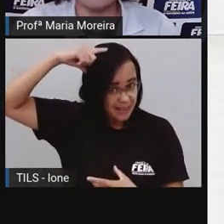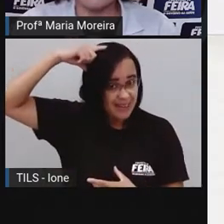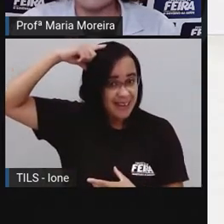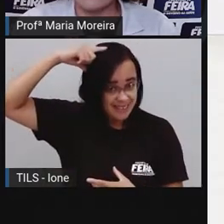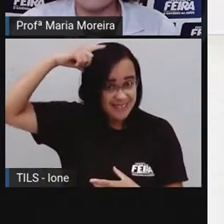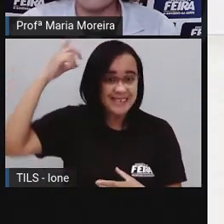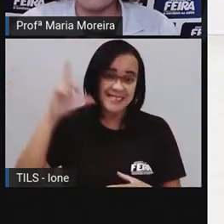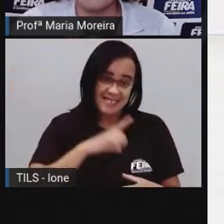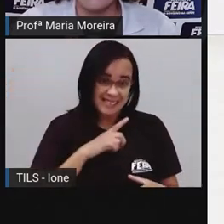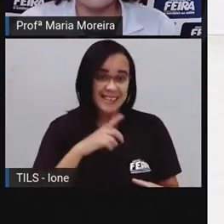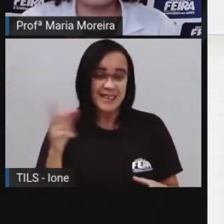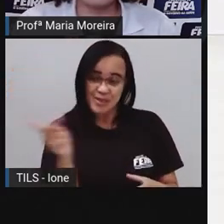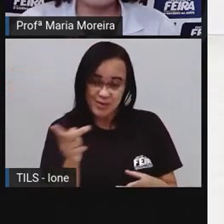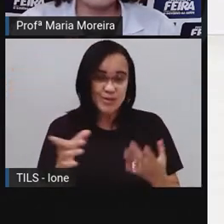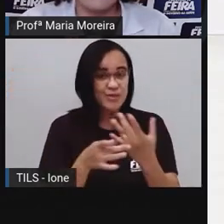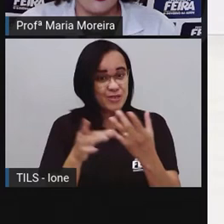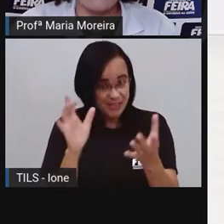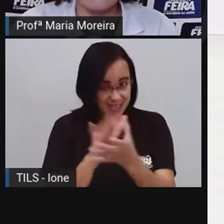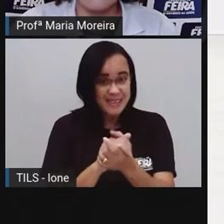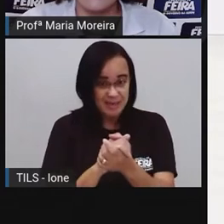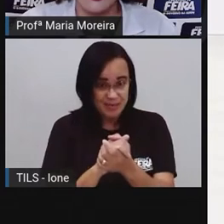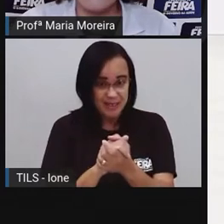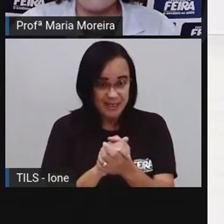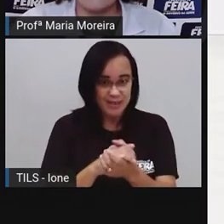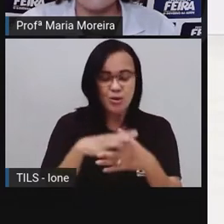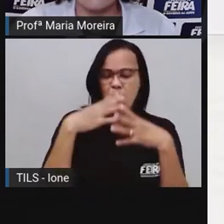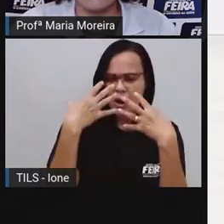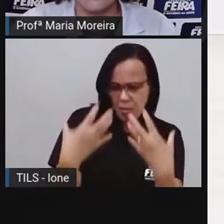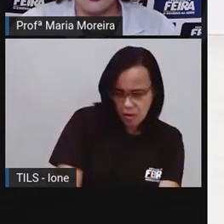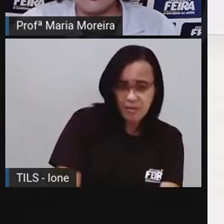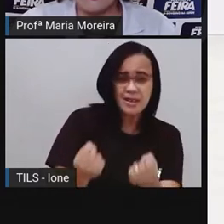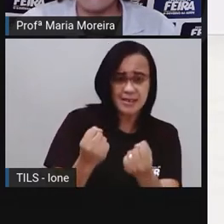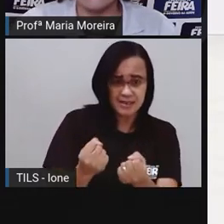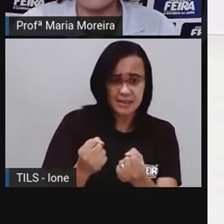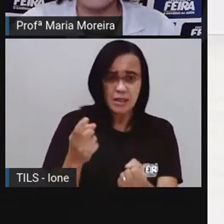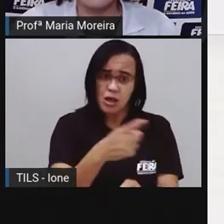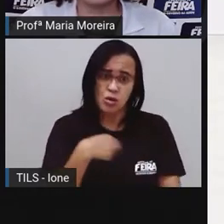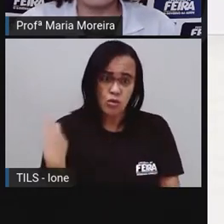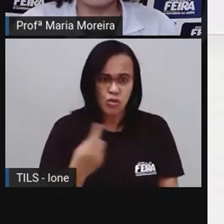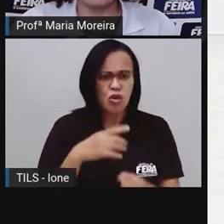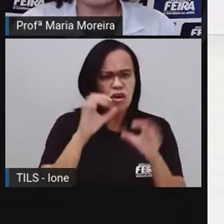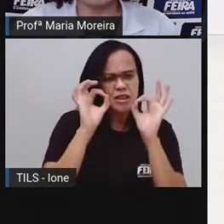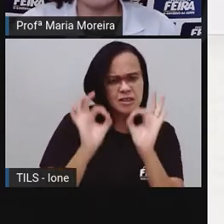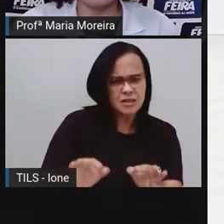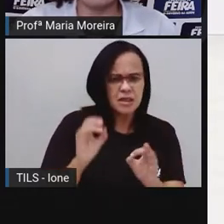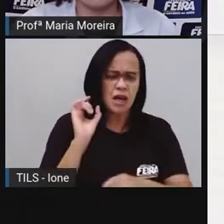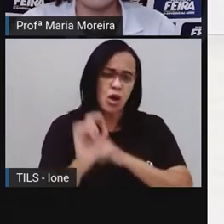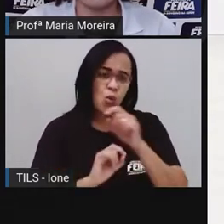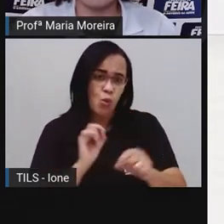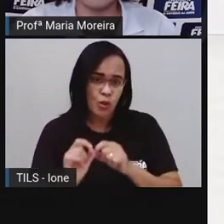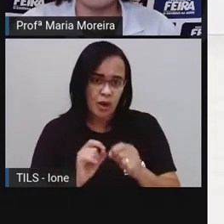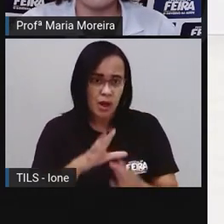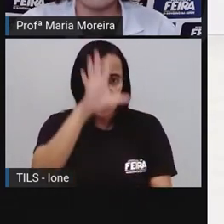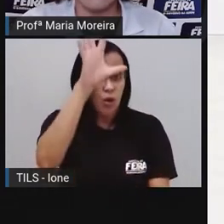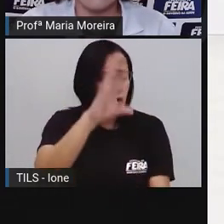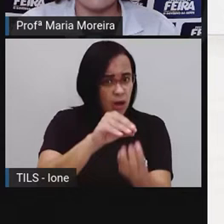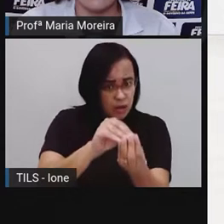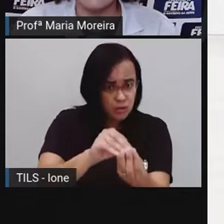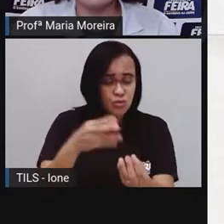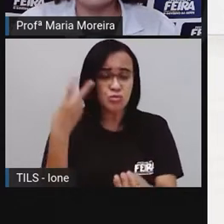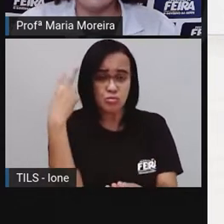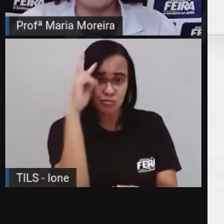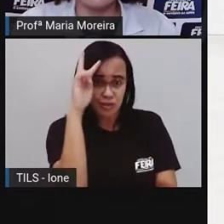sua aprovação. Estamos certos de que esta versão resumida da maravilhosa história de vossa